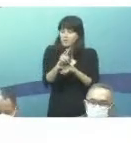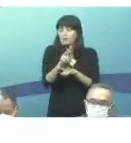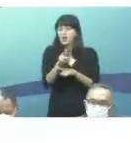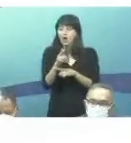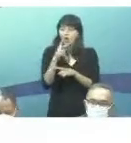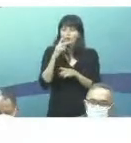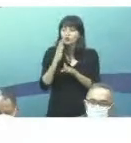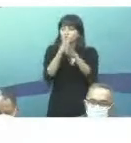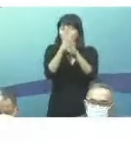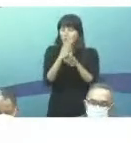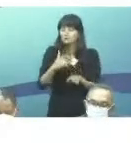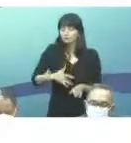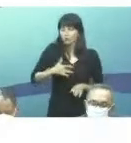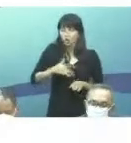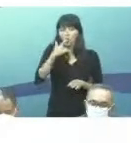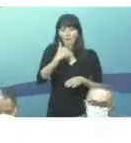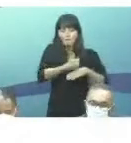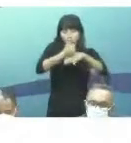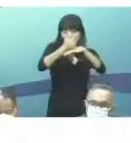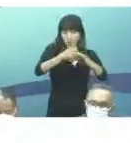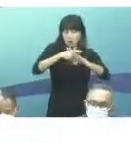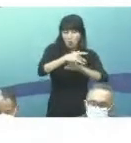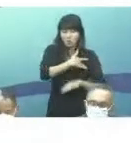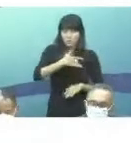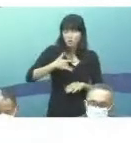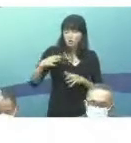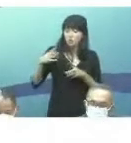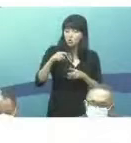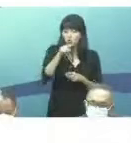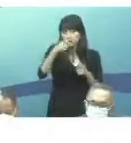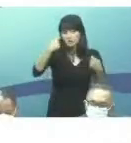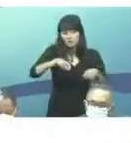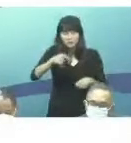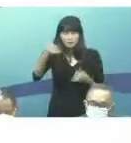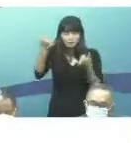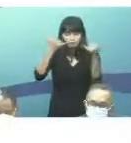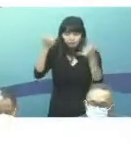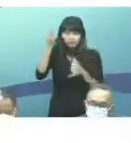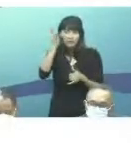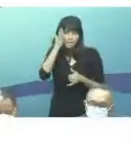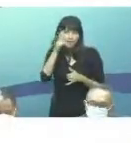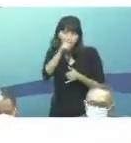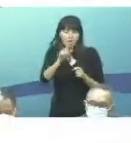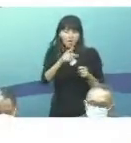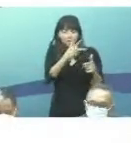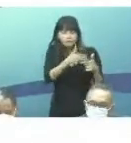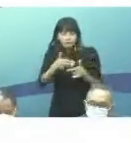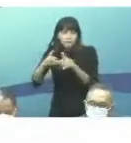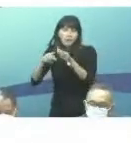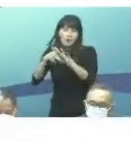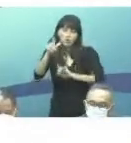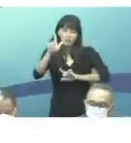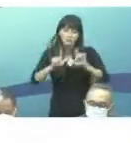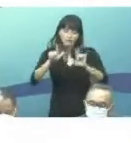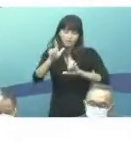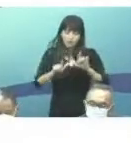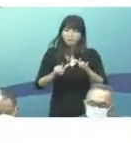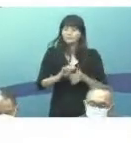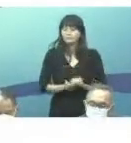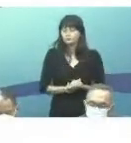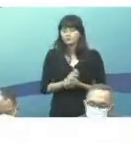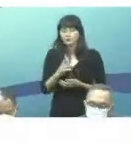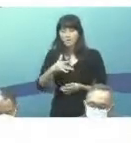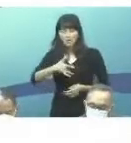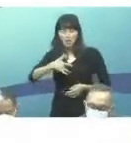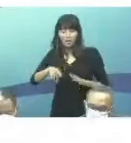Saúde, tudo o que você precisa saber sobre a tuberculose, que é um alvo seriado da TB, a tuberculose na atenção